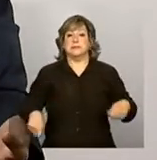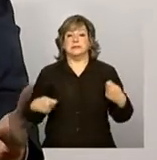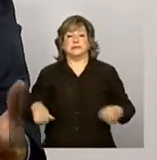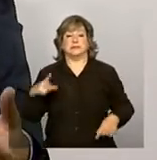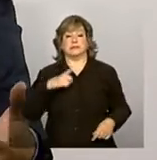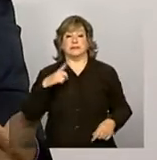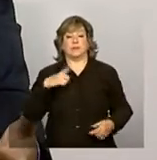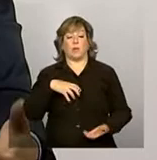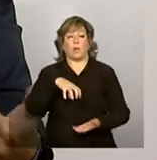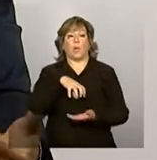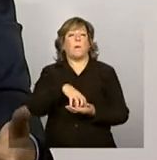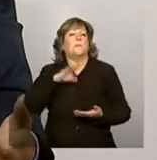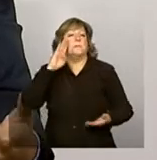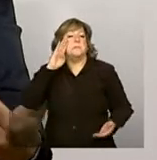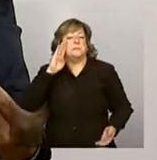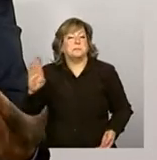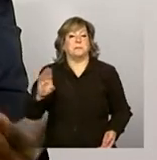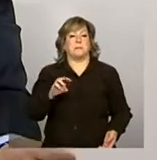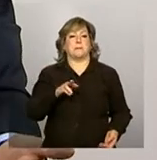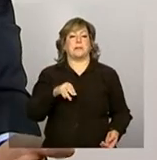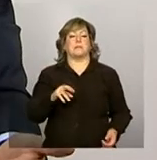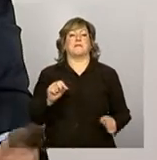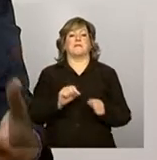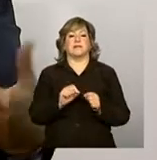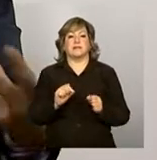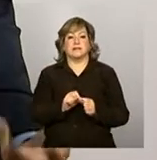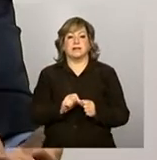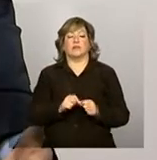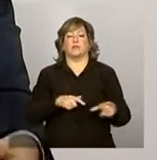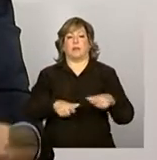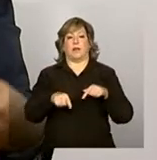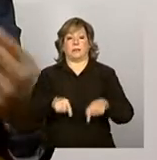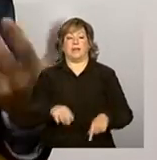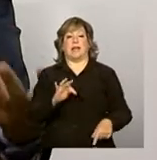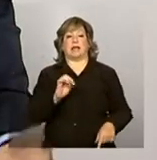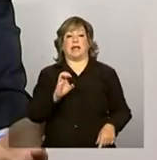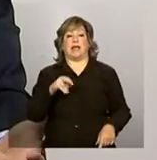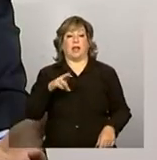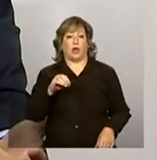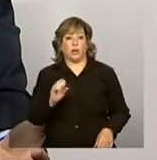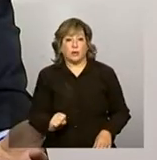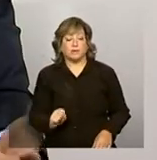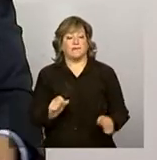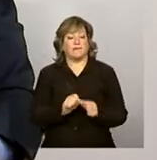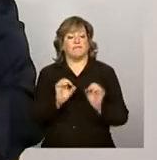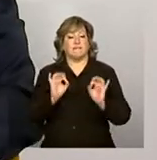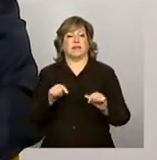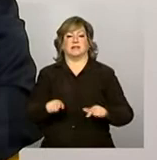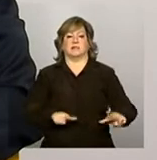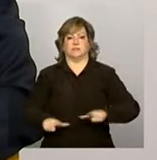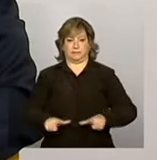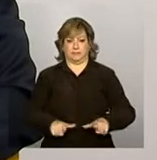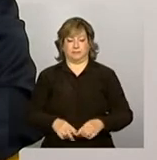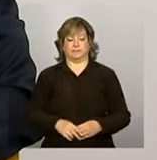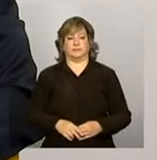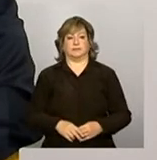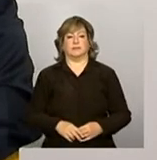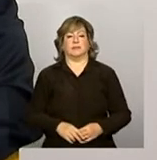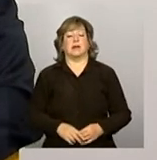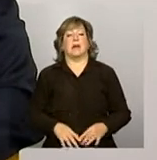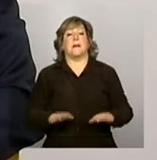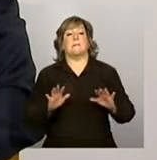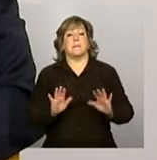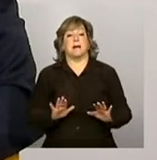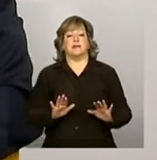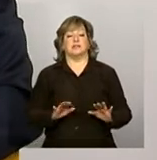mínima que dê condição de fazer a operação do programa, os técnicos que fazem a operação do programa. Mas, fora